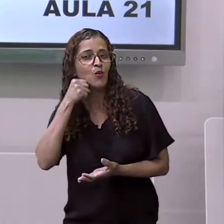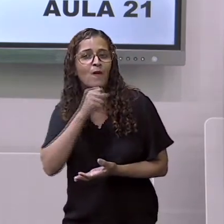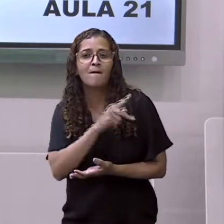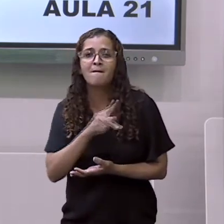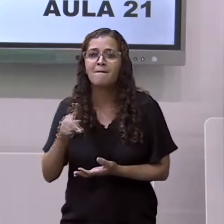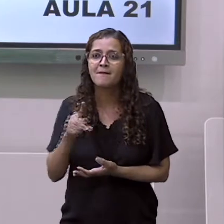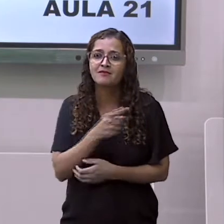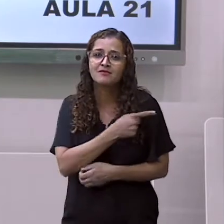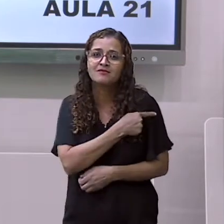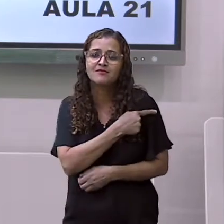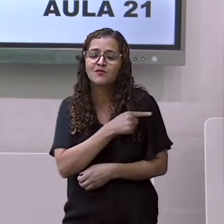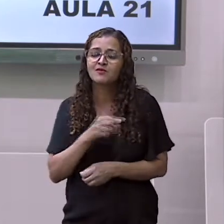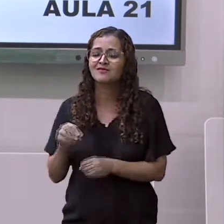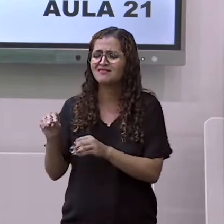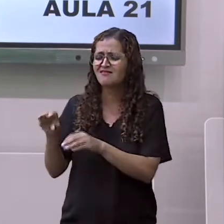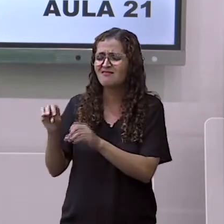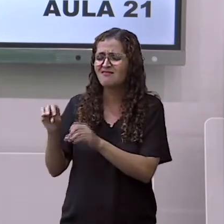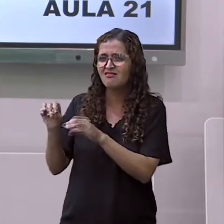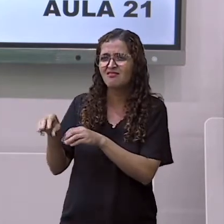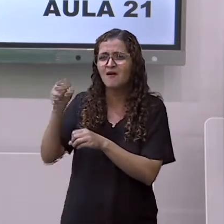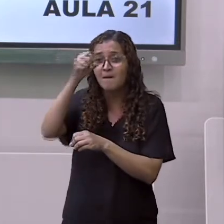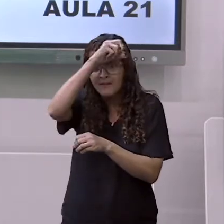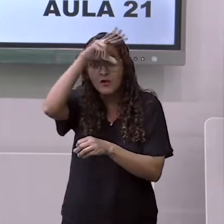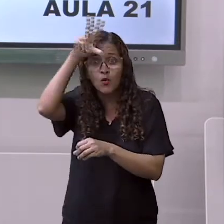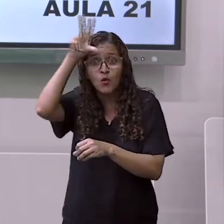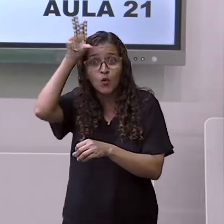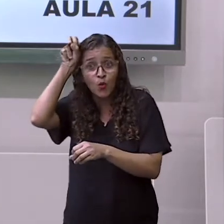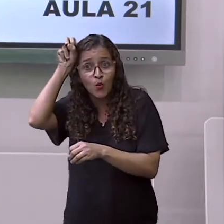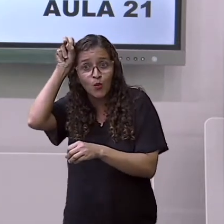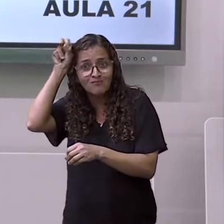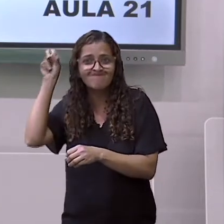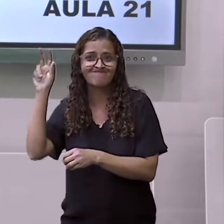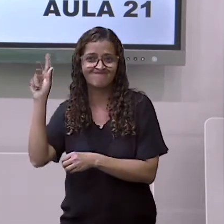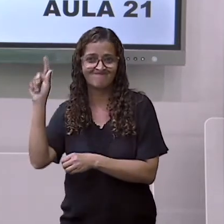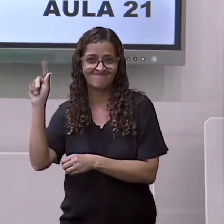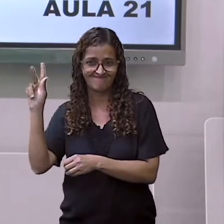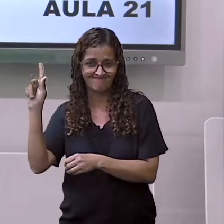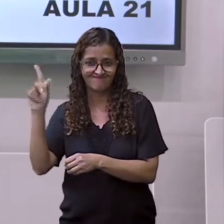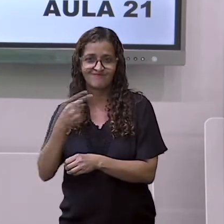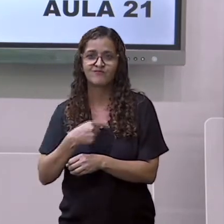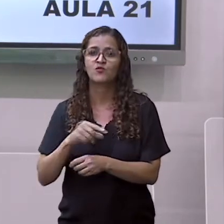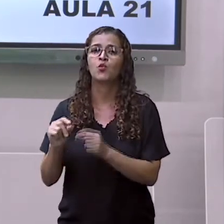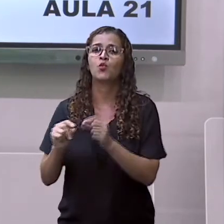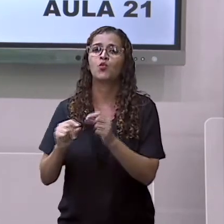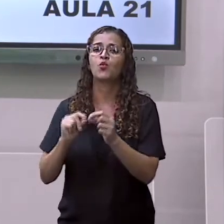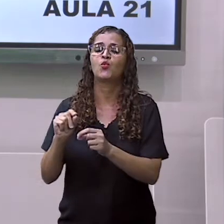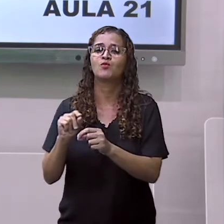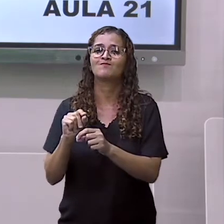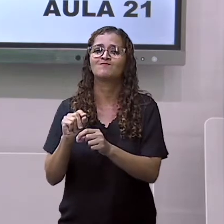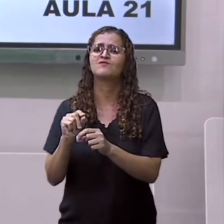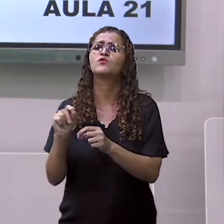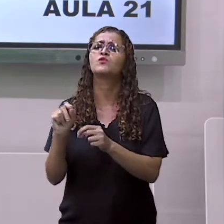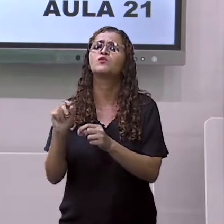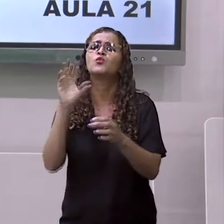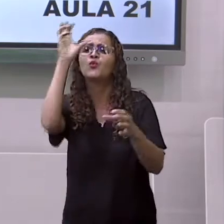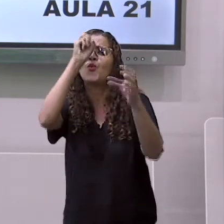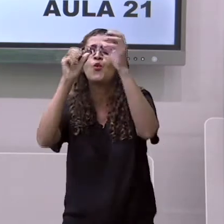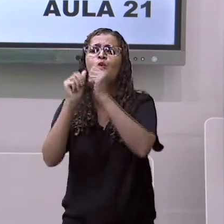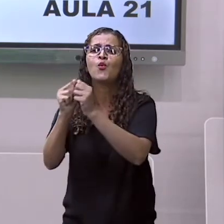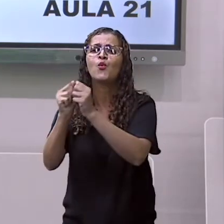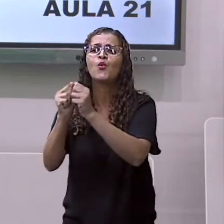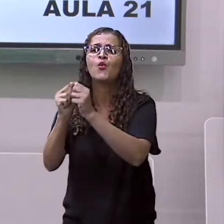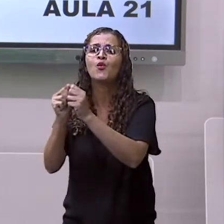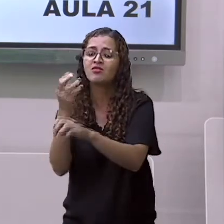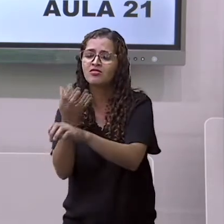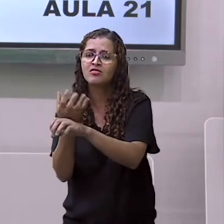da Rede Municipal de Educação de Governador Valadares. Estaremos trabalhando o componente curricular Ciências.